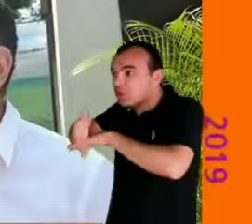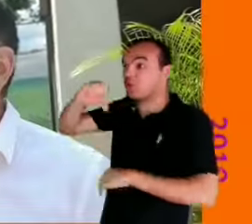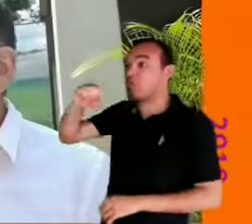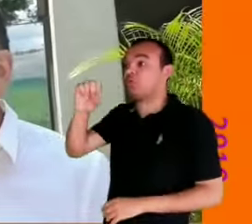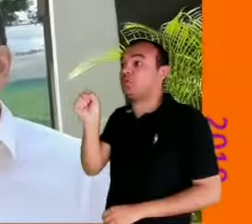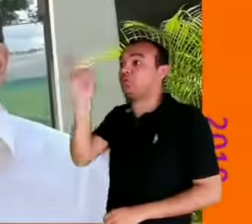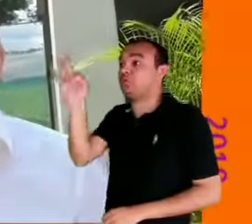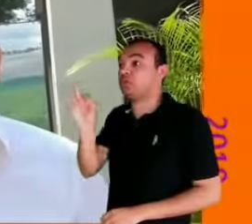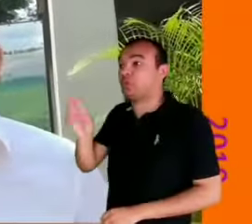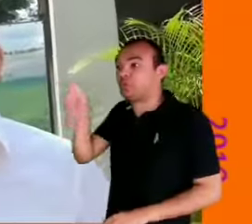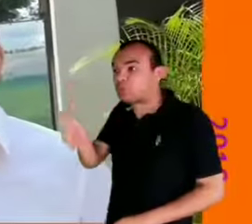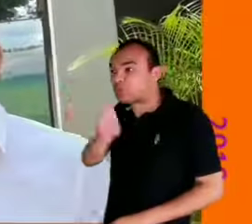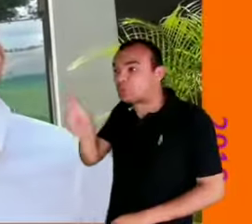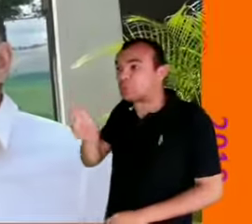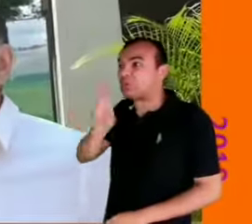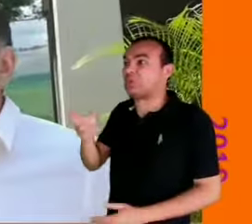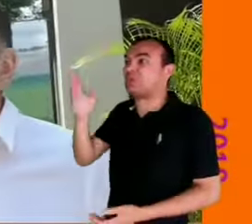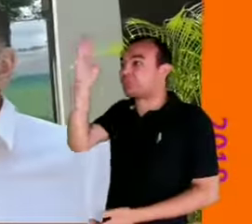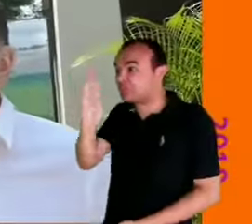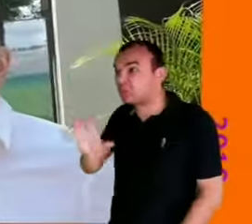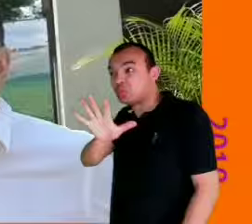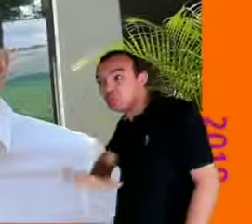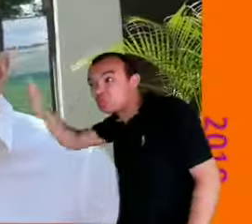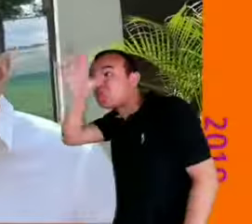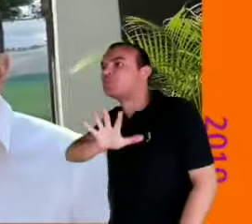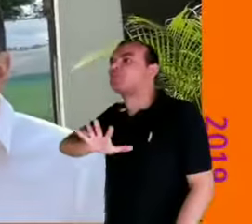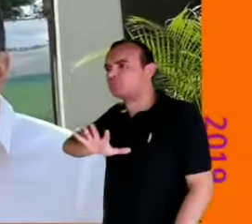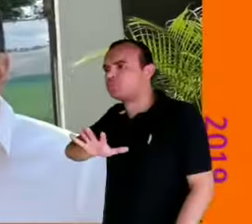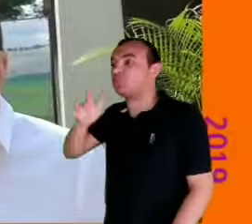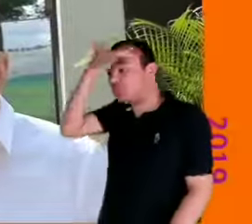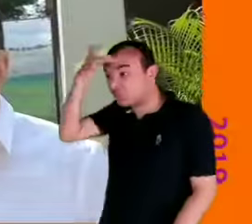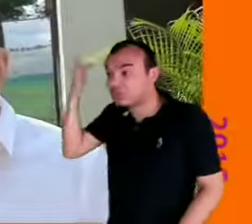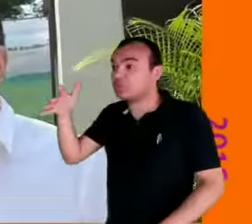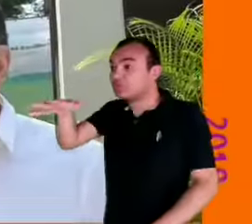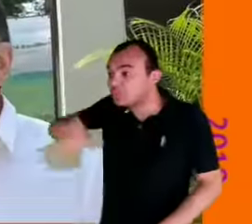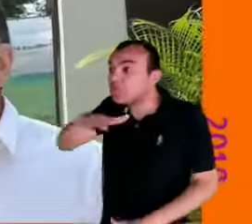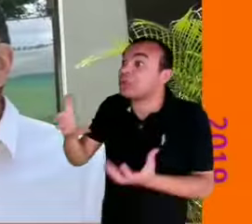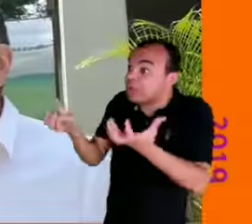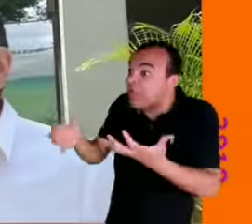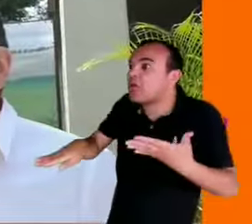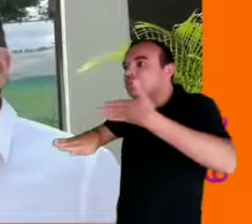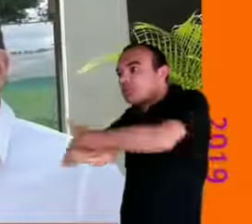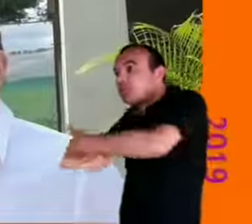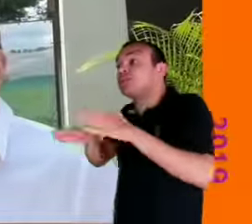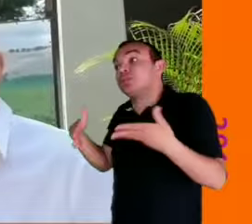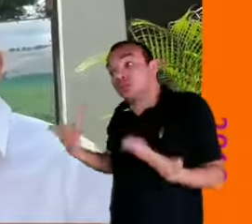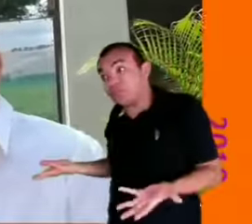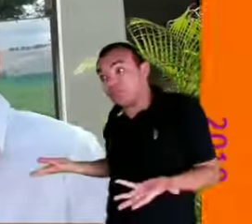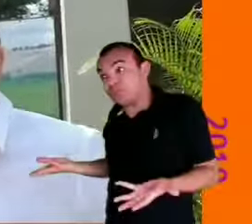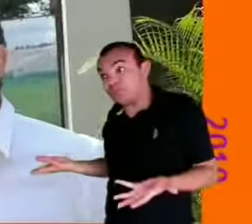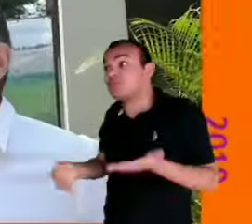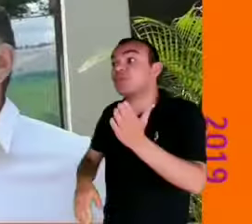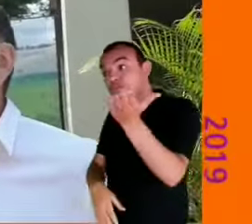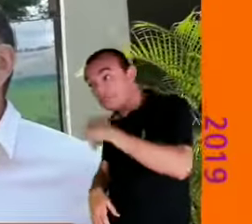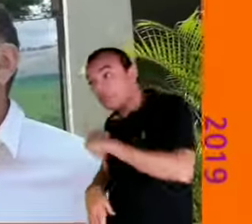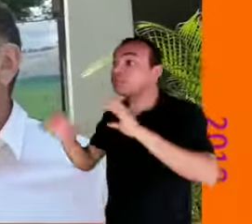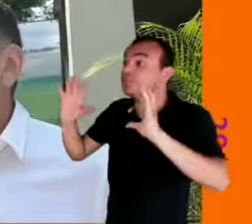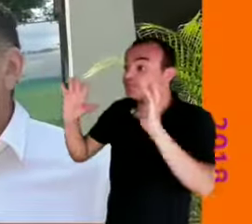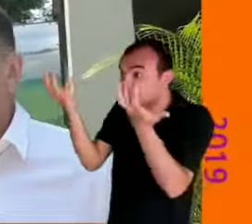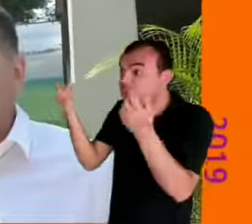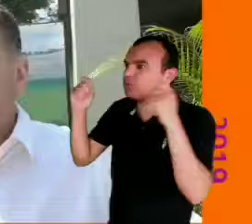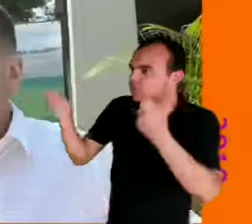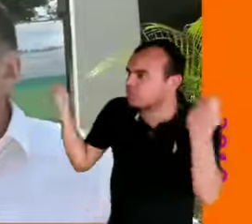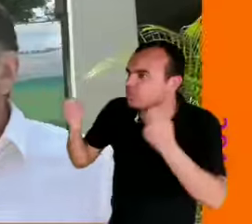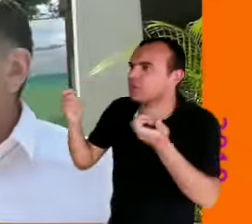população brasileira tem acesso à internet, a gente quer que com isso a gente consiga fazer com que o São Roquense participe da